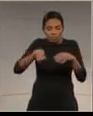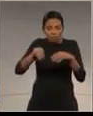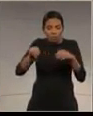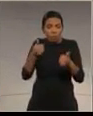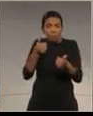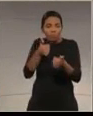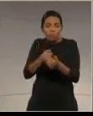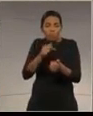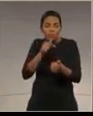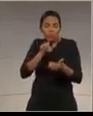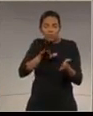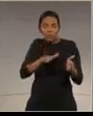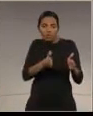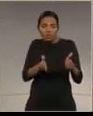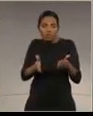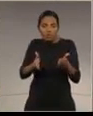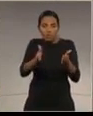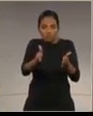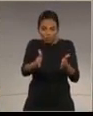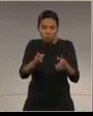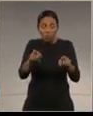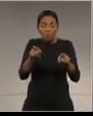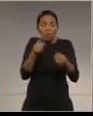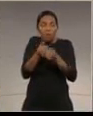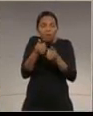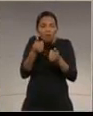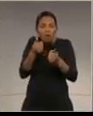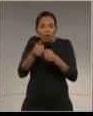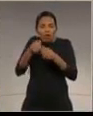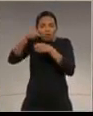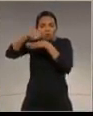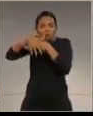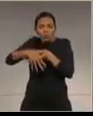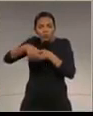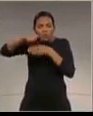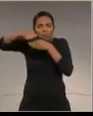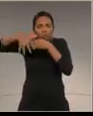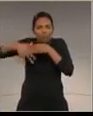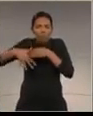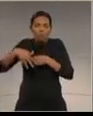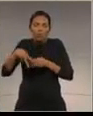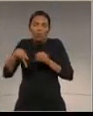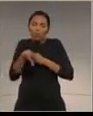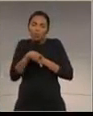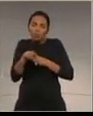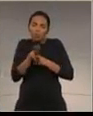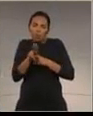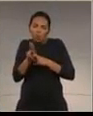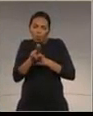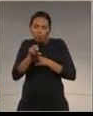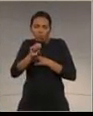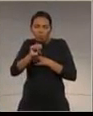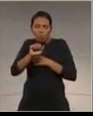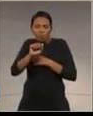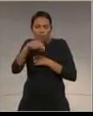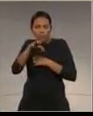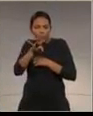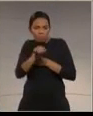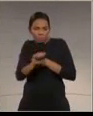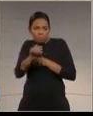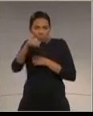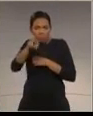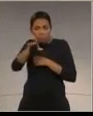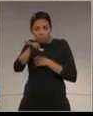aos saltos de Santa Maria, no município de Foz do Iguaçu, deputado Fruite. Este imóvel foi registrado na data